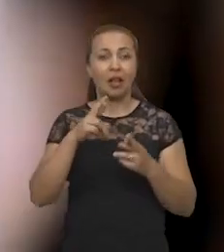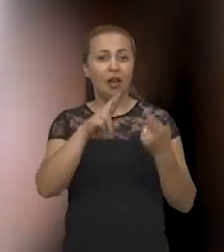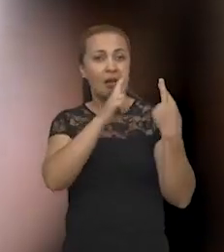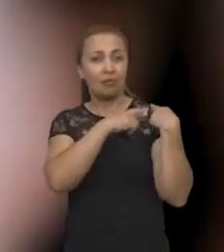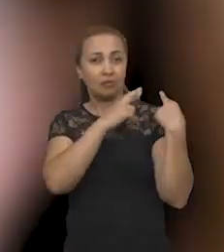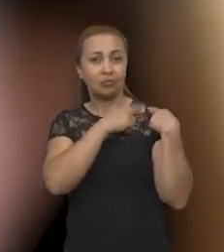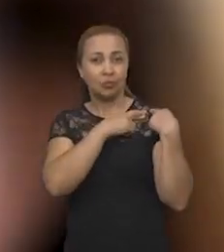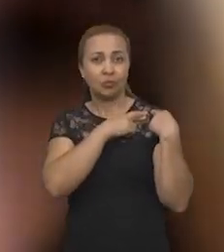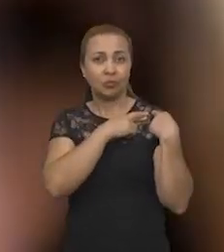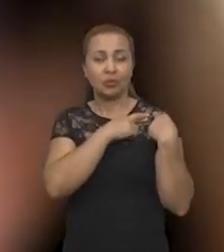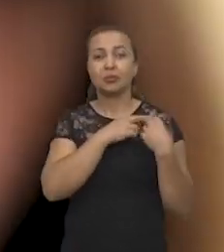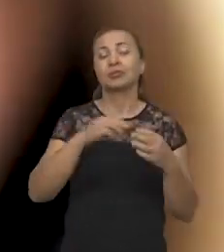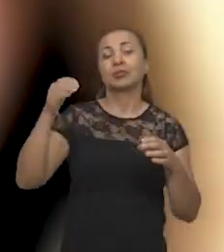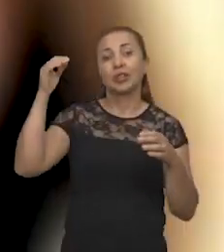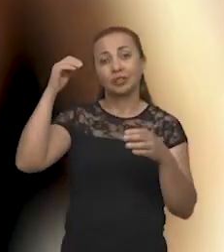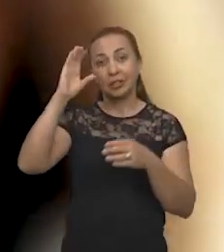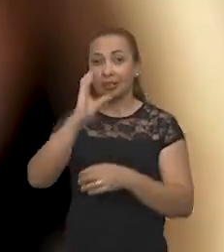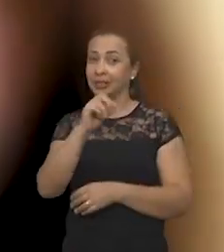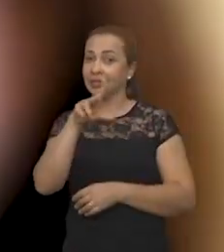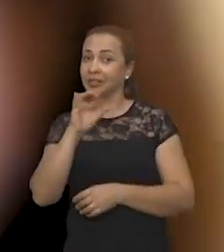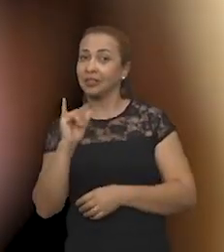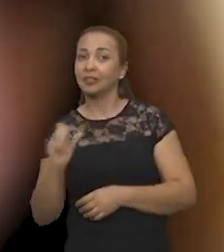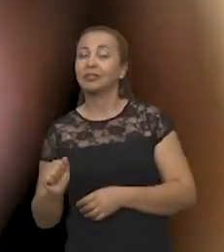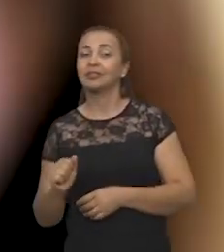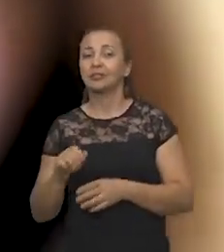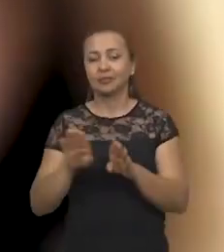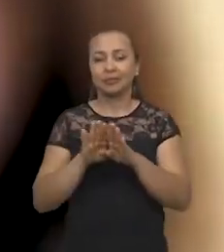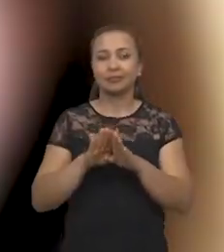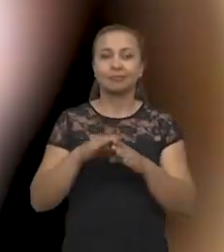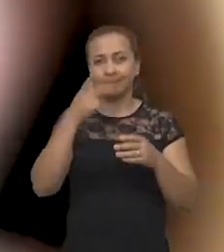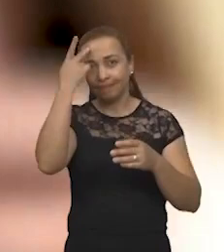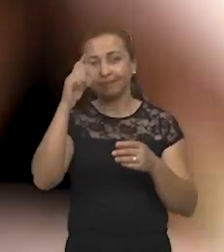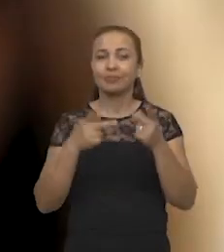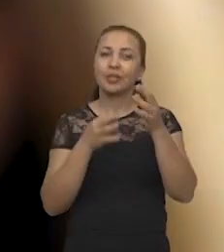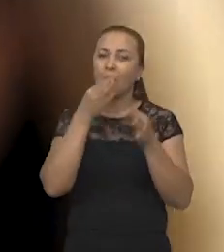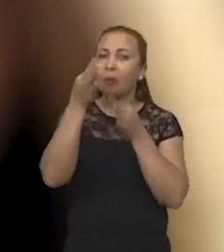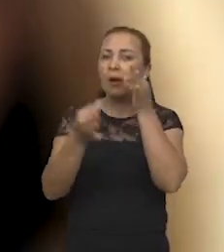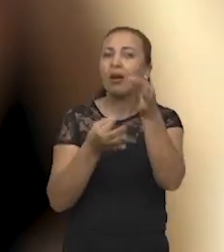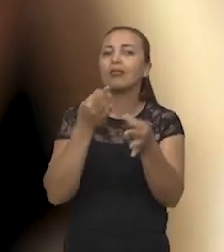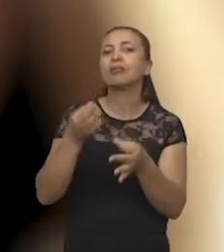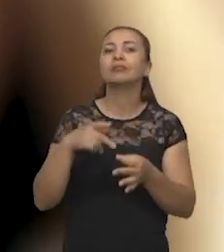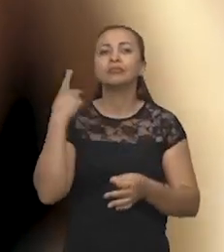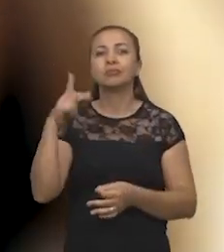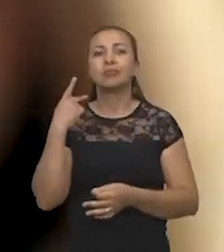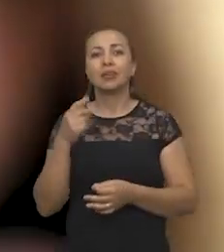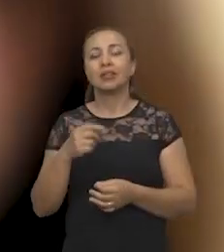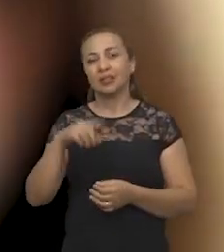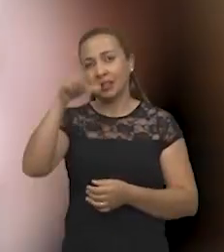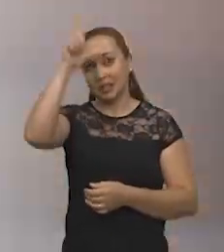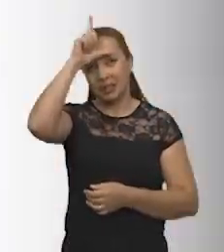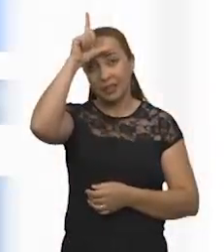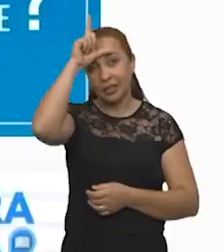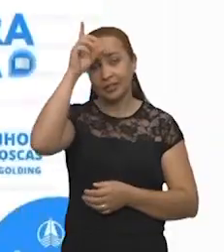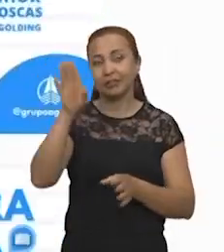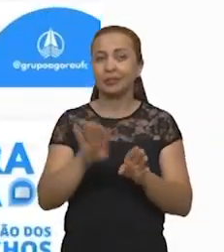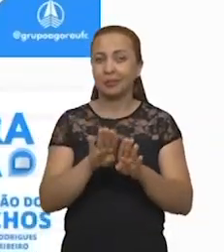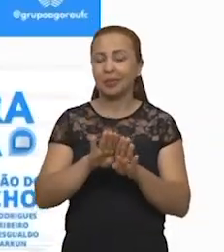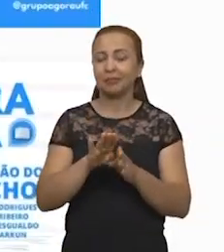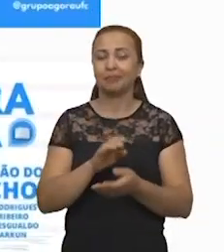responsabilidade cívica, mas também habilidade para o discurso político e habilidade para a liderança.